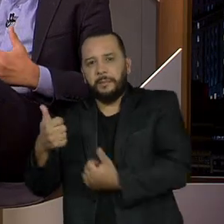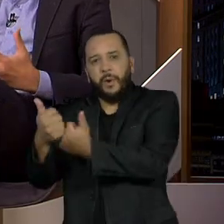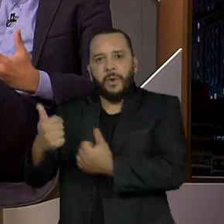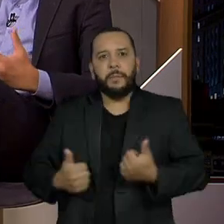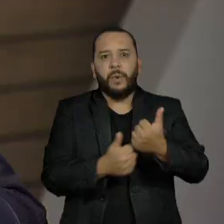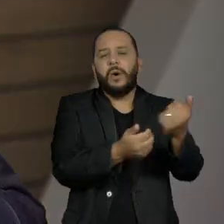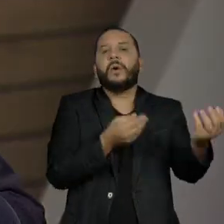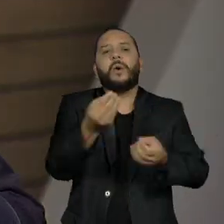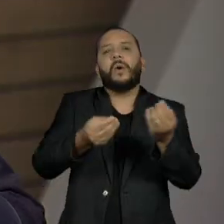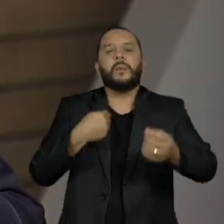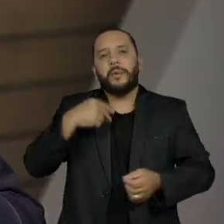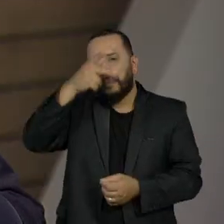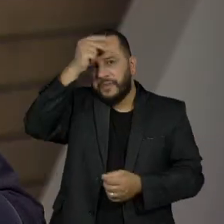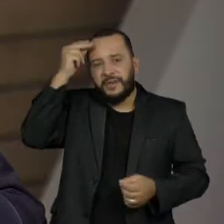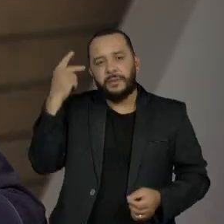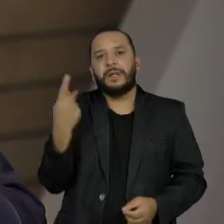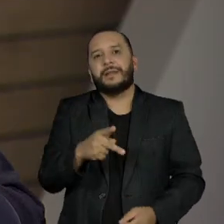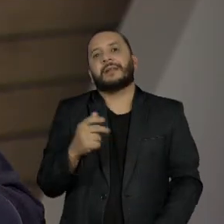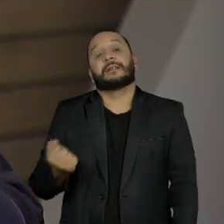prefeitura dele, né?